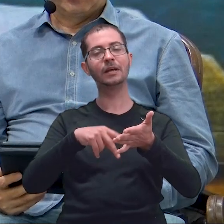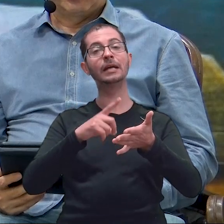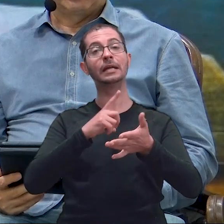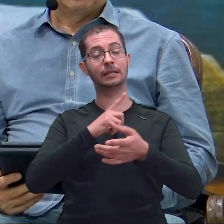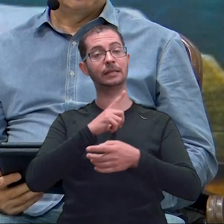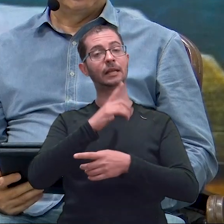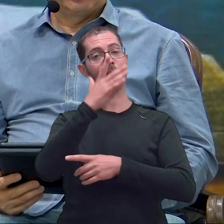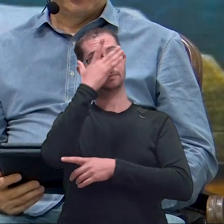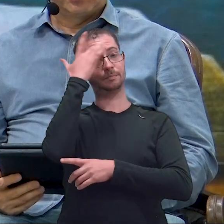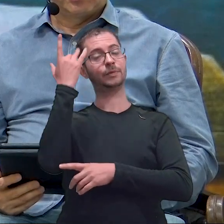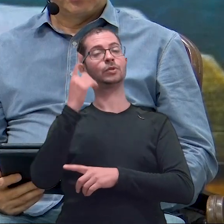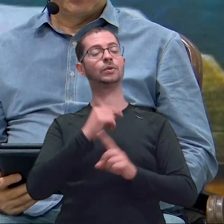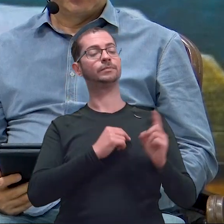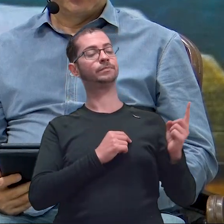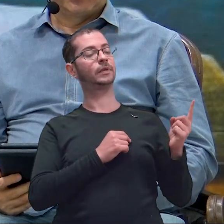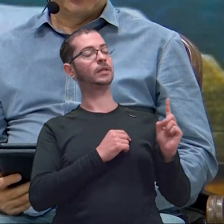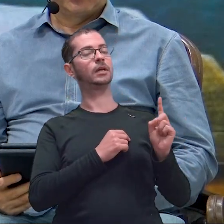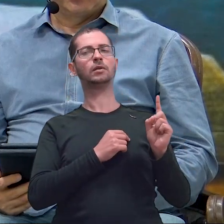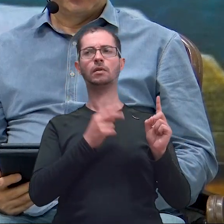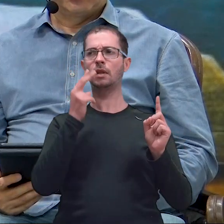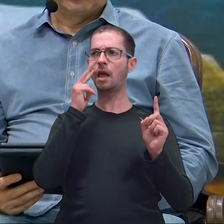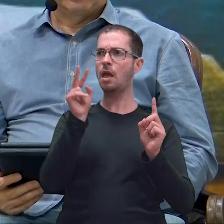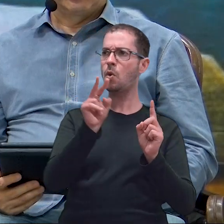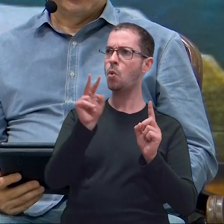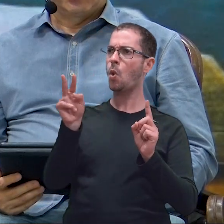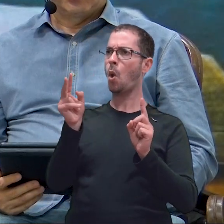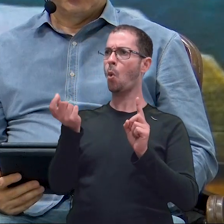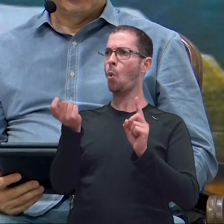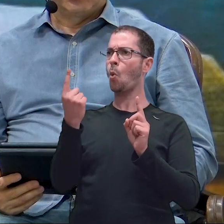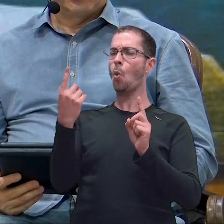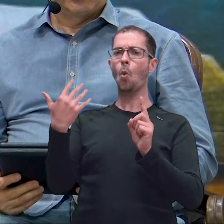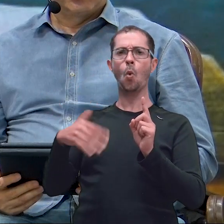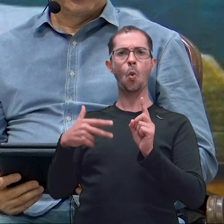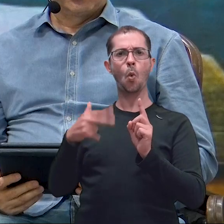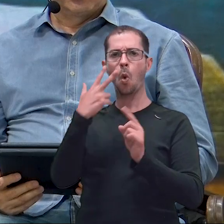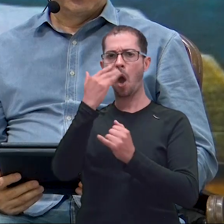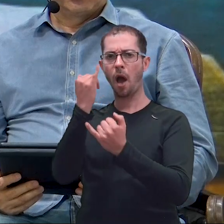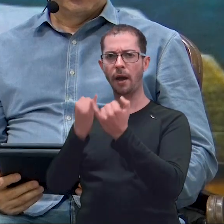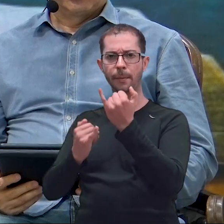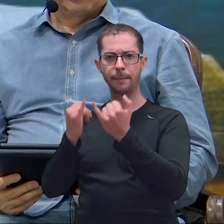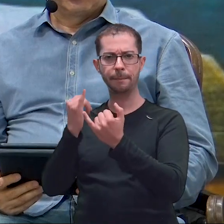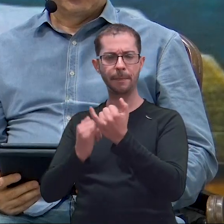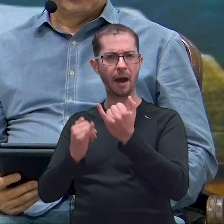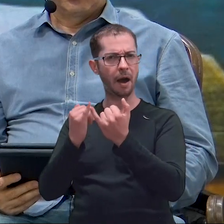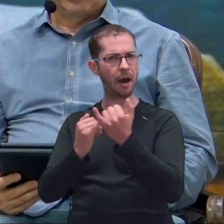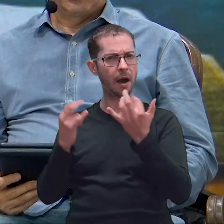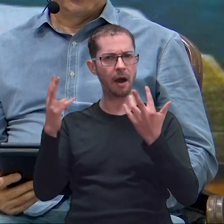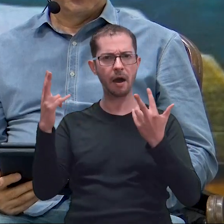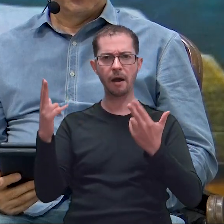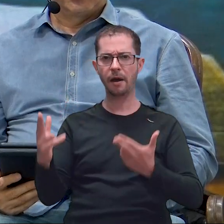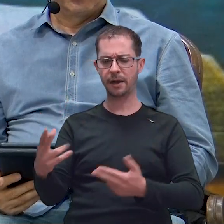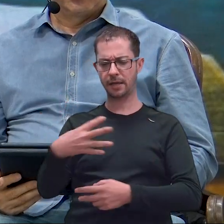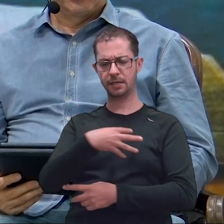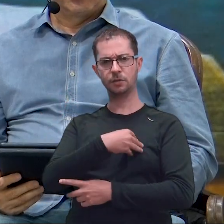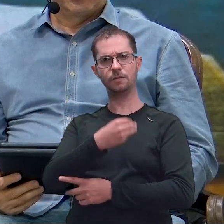está andando. Ele vê um semelhante ao filho do homem. Aqui, João está descrevendo o que ele viu. Ele viu algo,